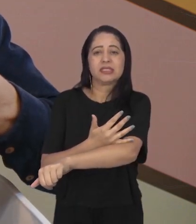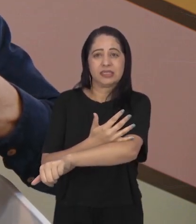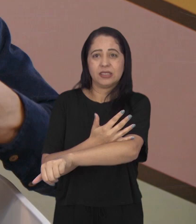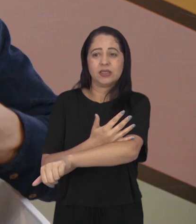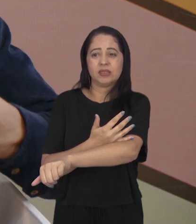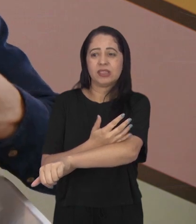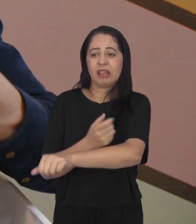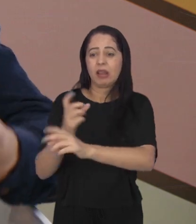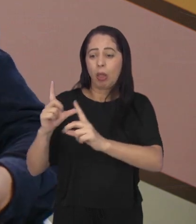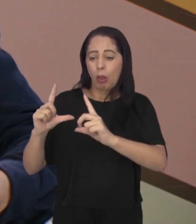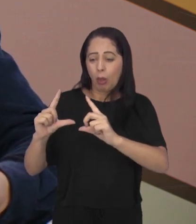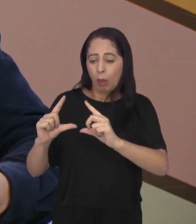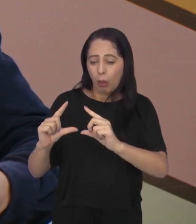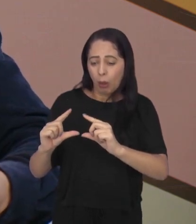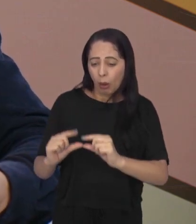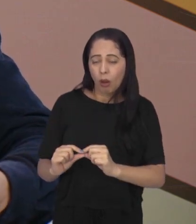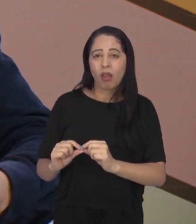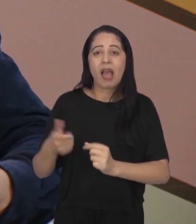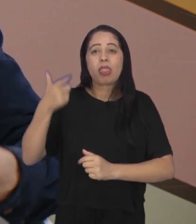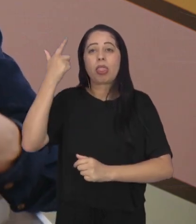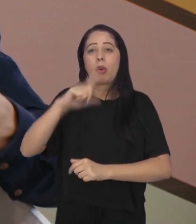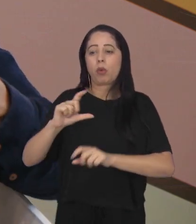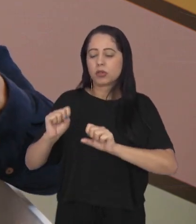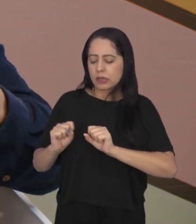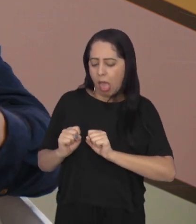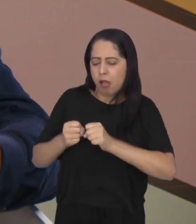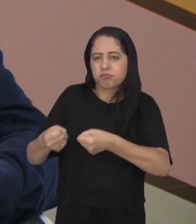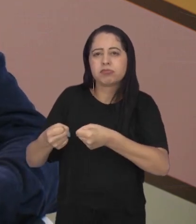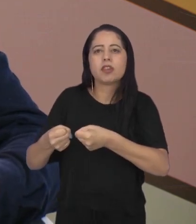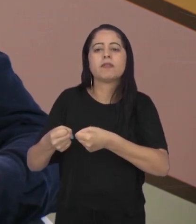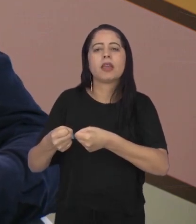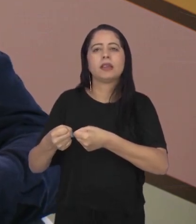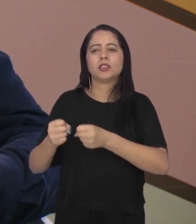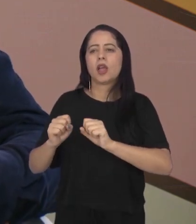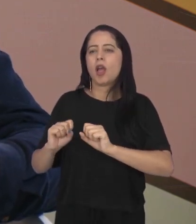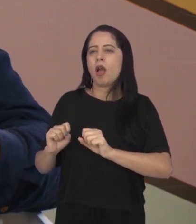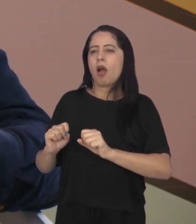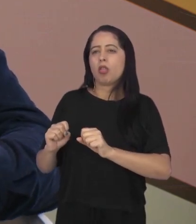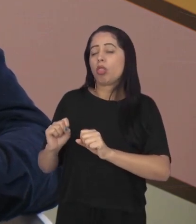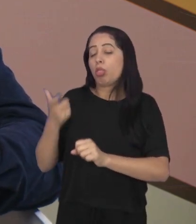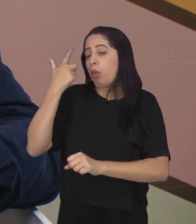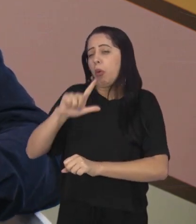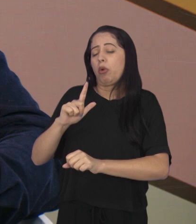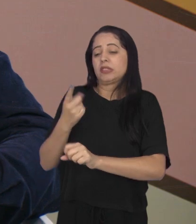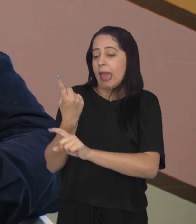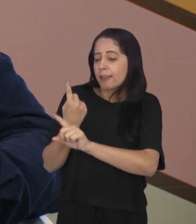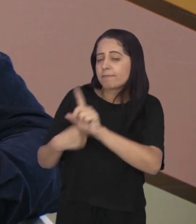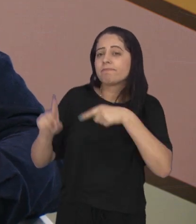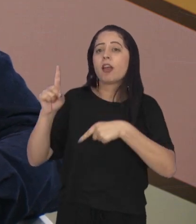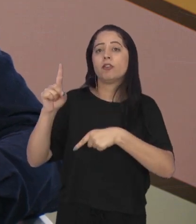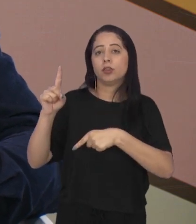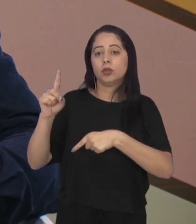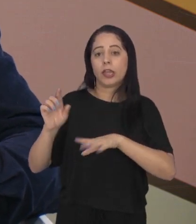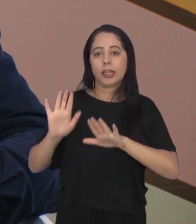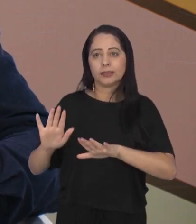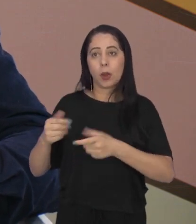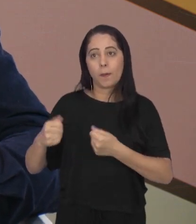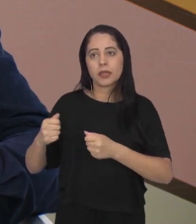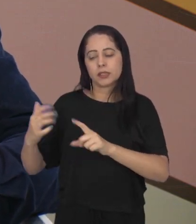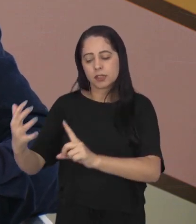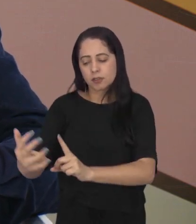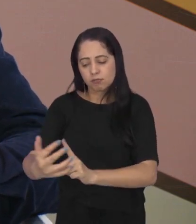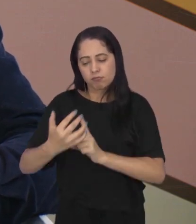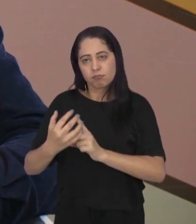coloca ele a enfrentar os desafios do mundo, enfrentar a questão do adoecimento, do diagnóstico, né? Então a gente